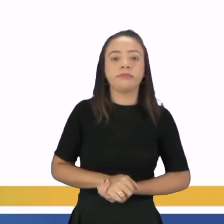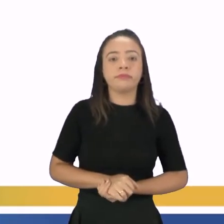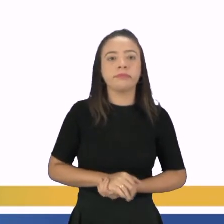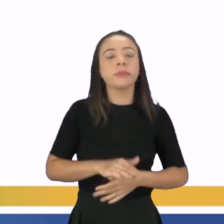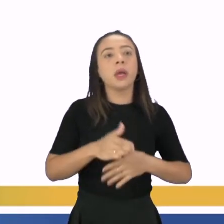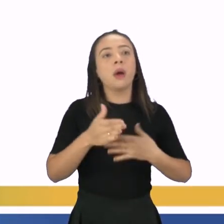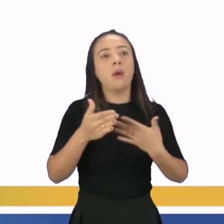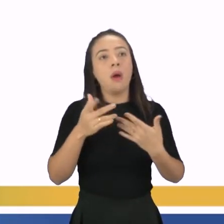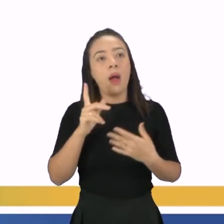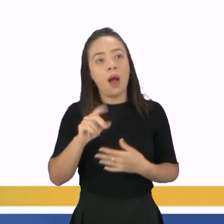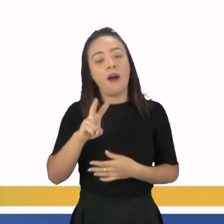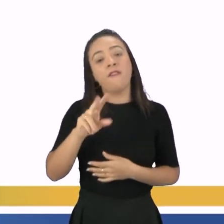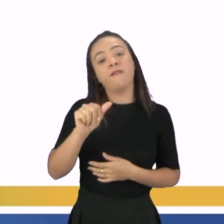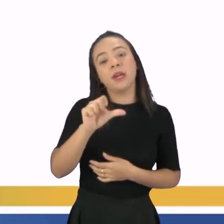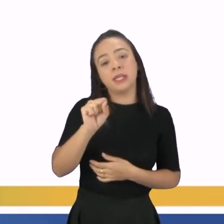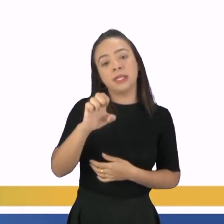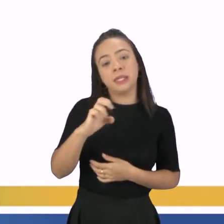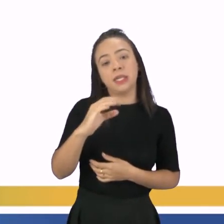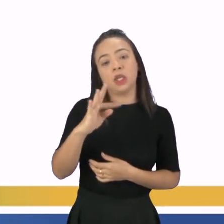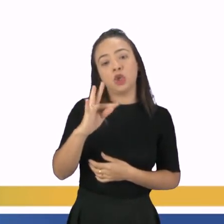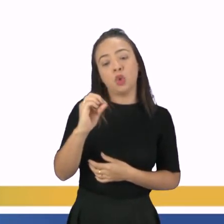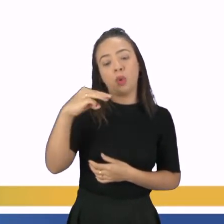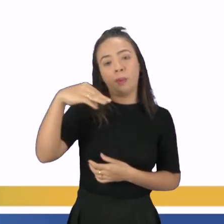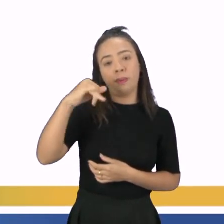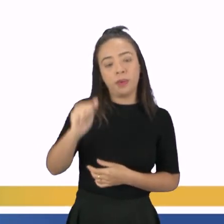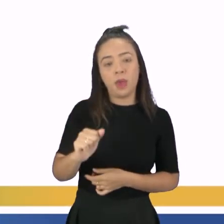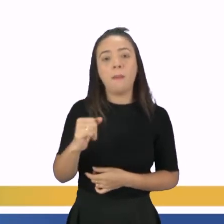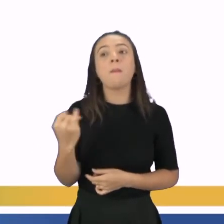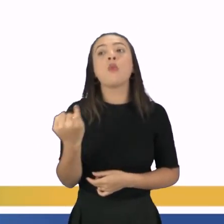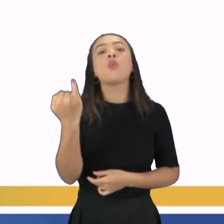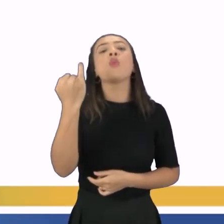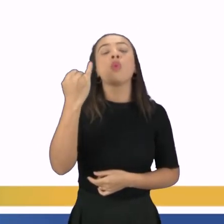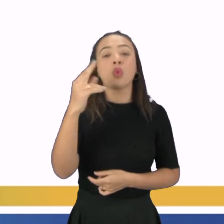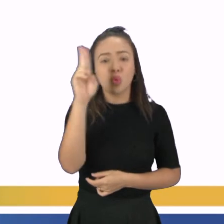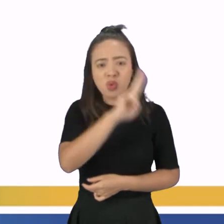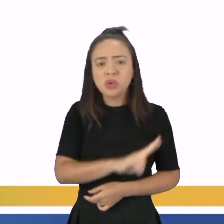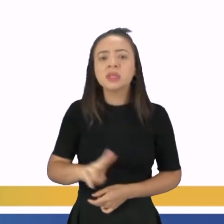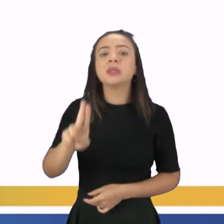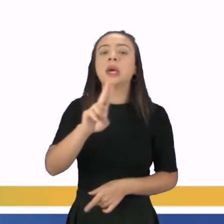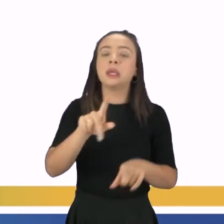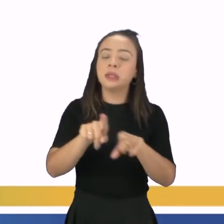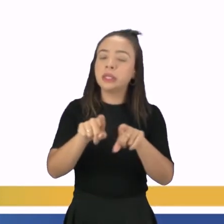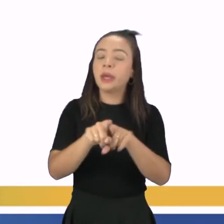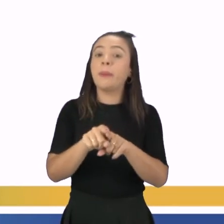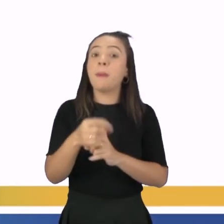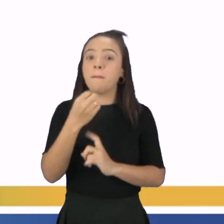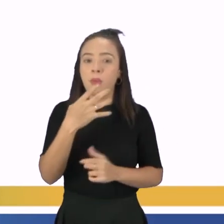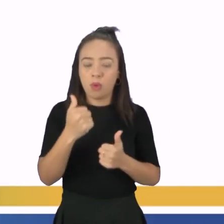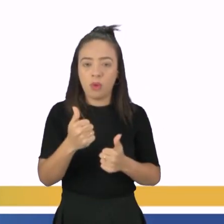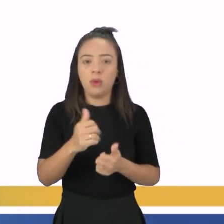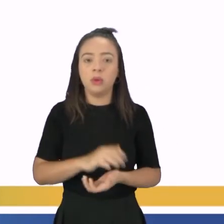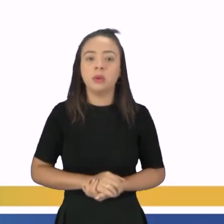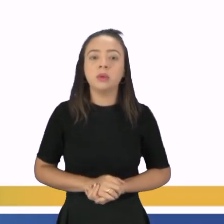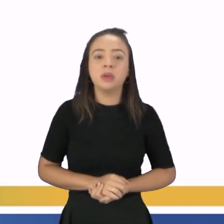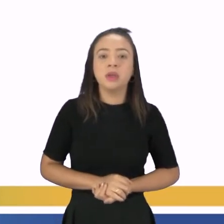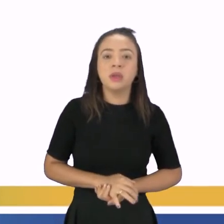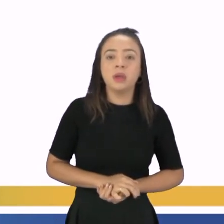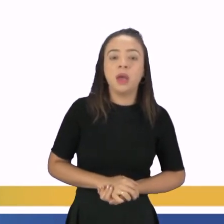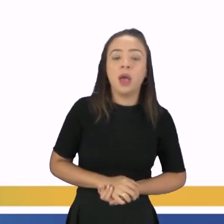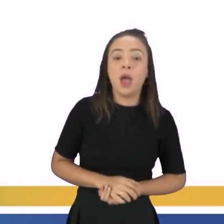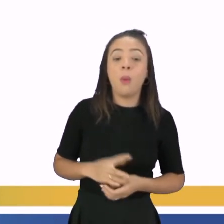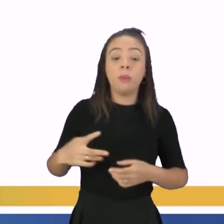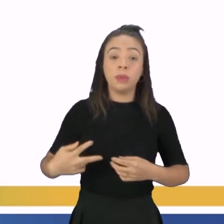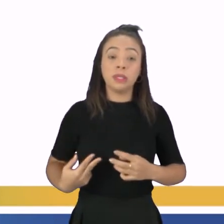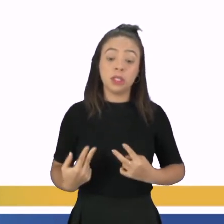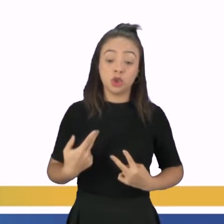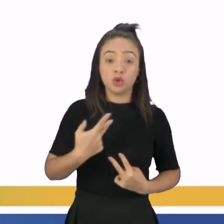é um método anticoncepcional muito eficiente, tá? E é um método não invasivo, tá? O procedimento não é nem uma cirurgia É procedimento, ele é